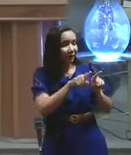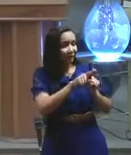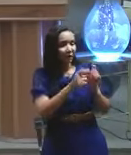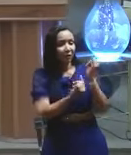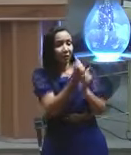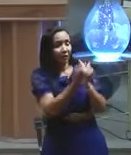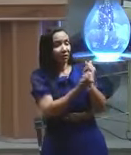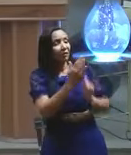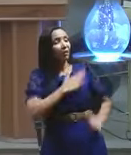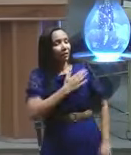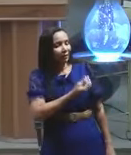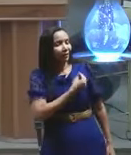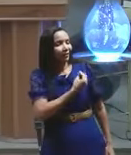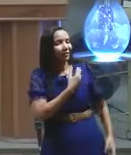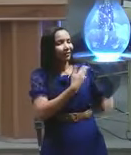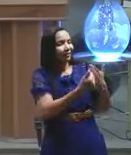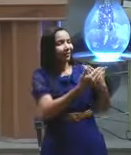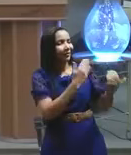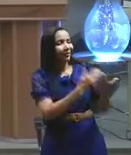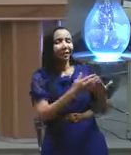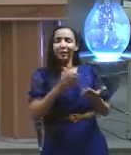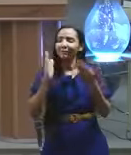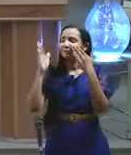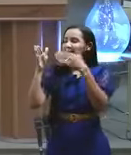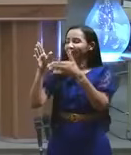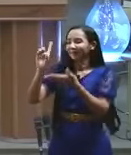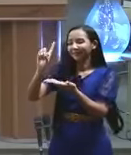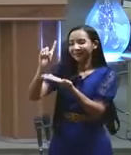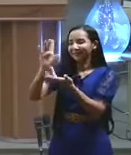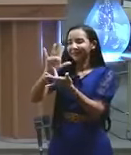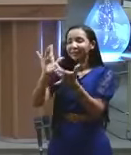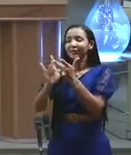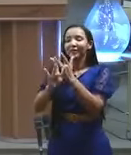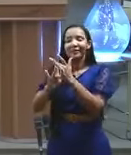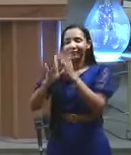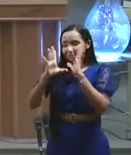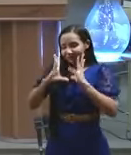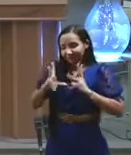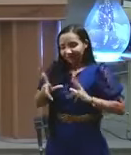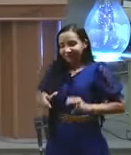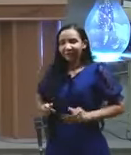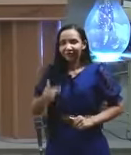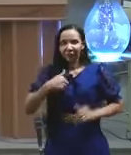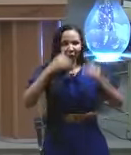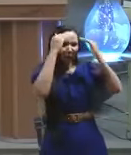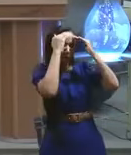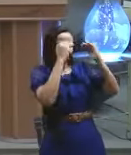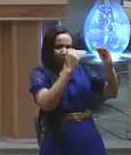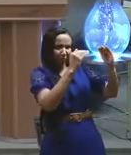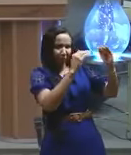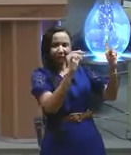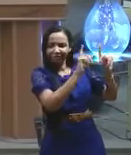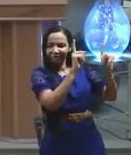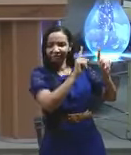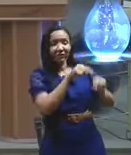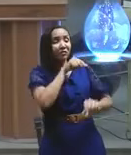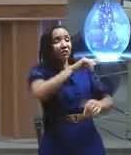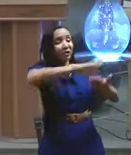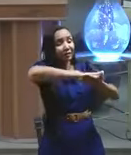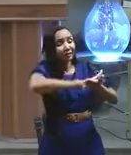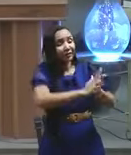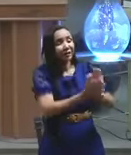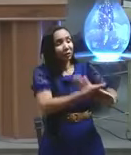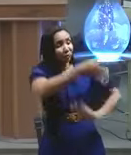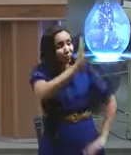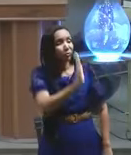Cristo eu estou santificado não obedeço mais a tua ordem tua cabeça já foi esmagada e eu tenho certeza